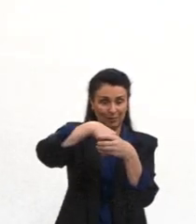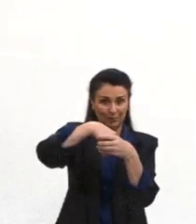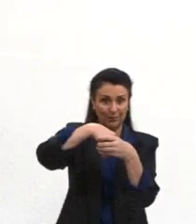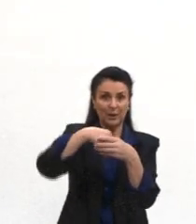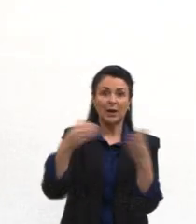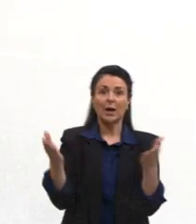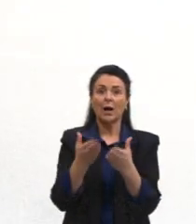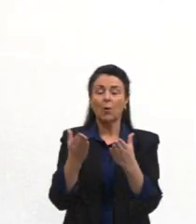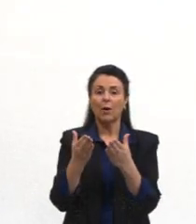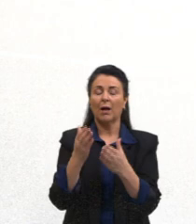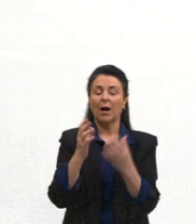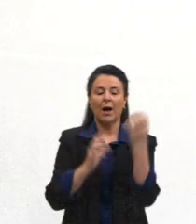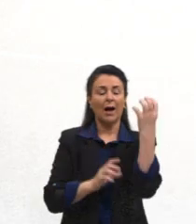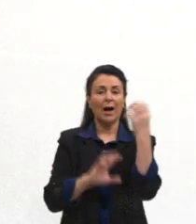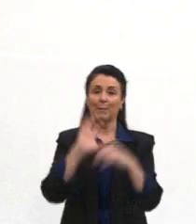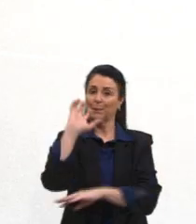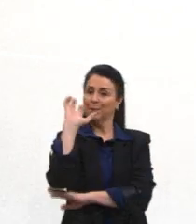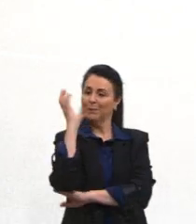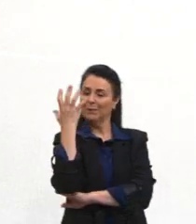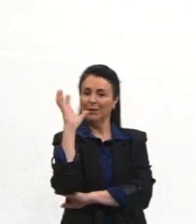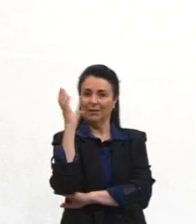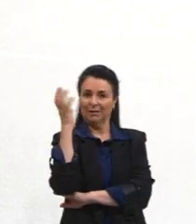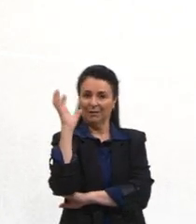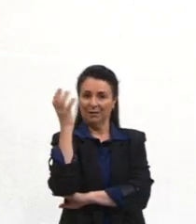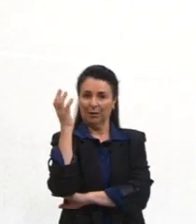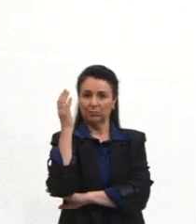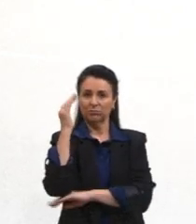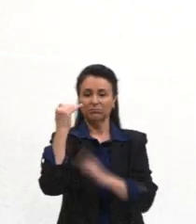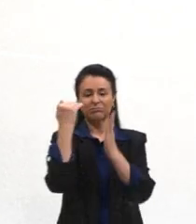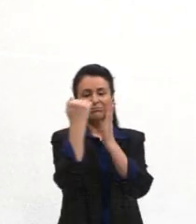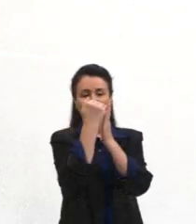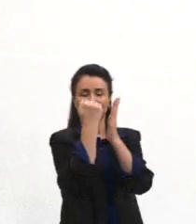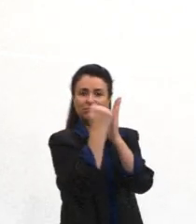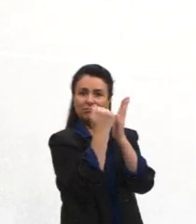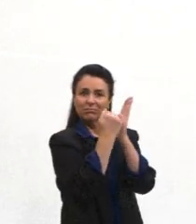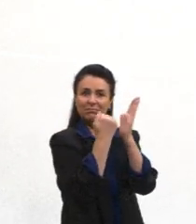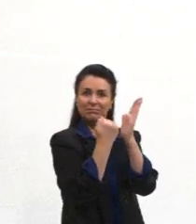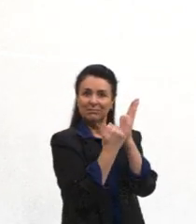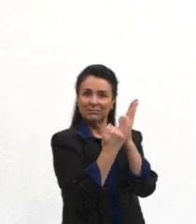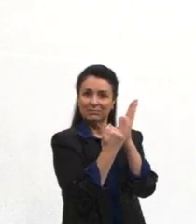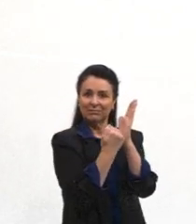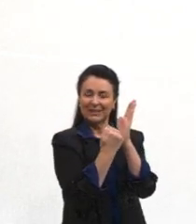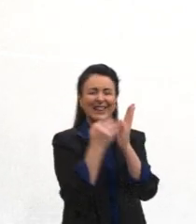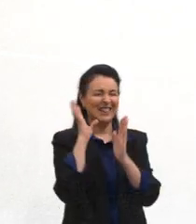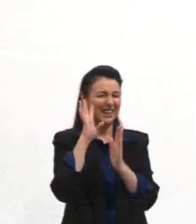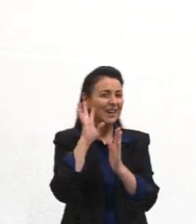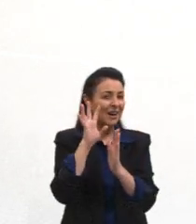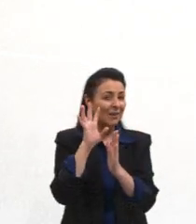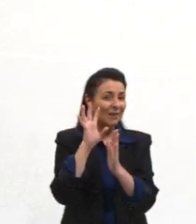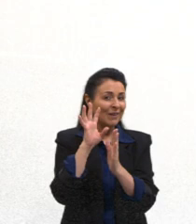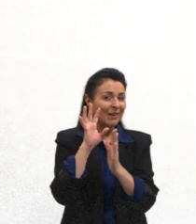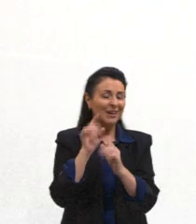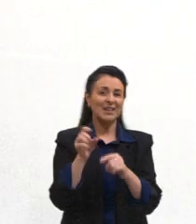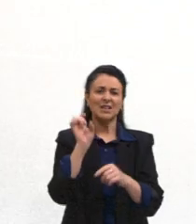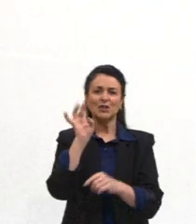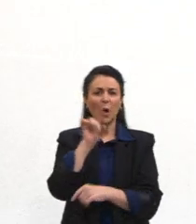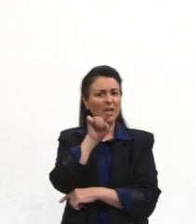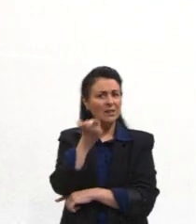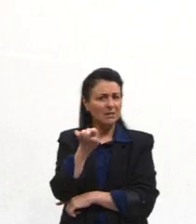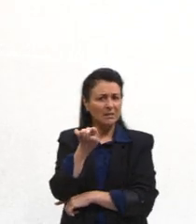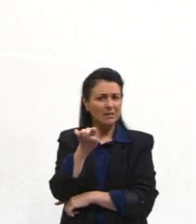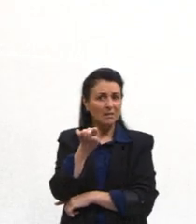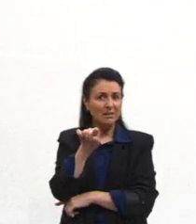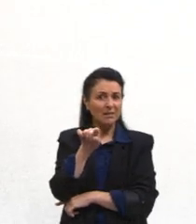Partes da planta. Ai, seria muito legal, né? Se fosse isso, só isso, né? Mas é uma ilusãozinha, essa é a